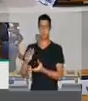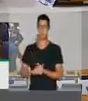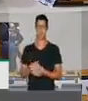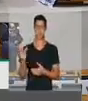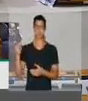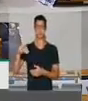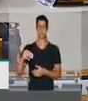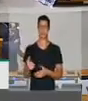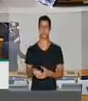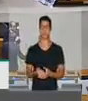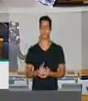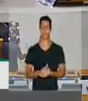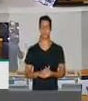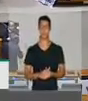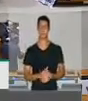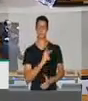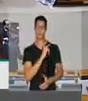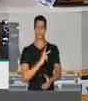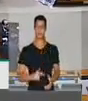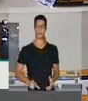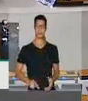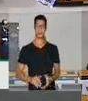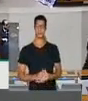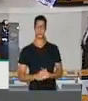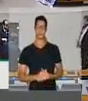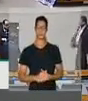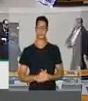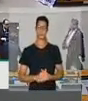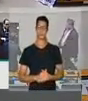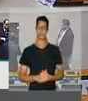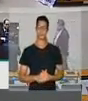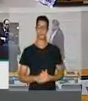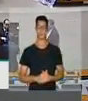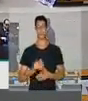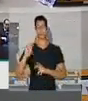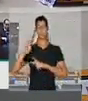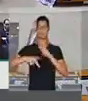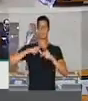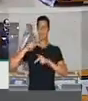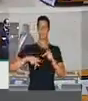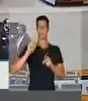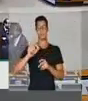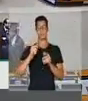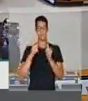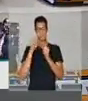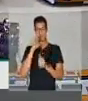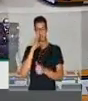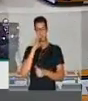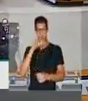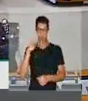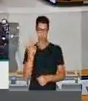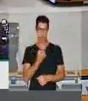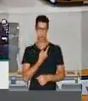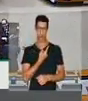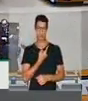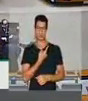Três minutos aí, depois eu dou mais um. presidente, senhores deputados, a população que nos acompanha,